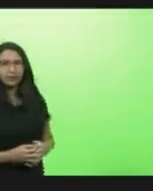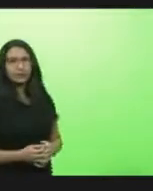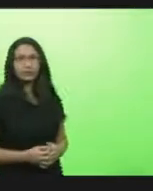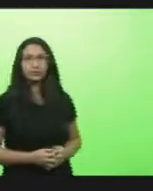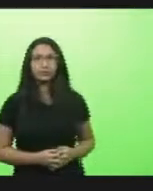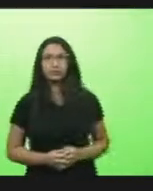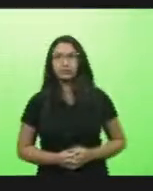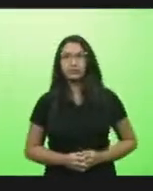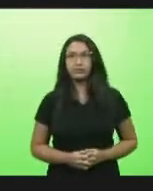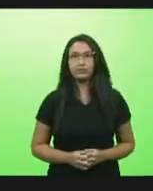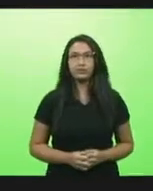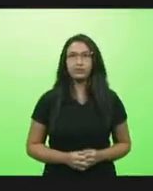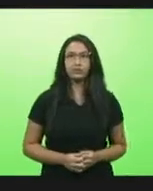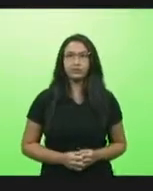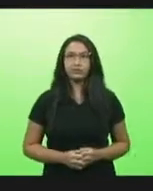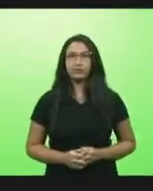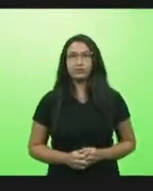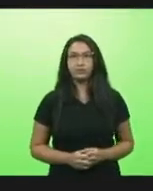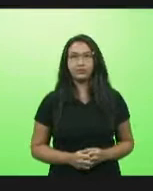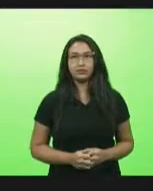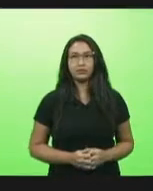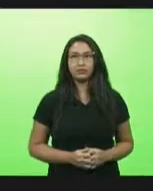mais 30 segundos deputado